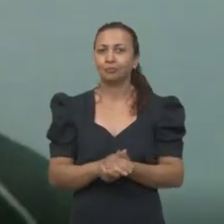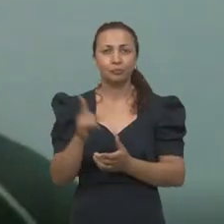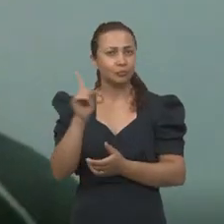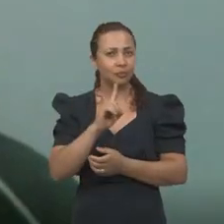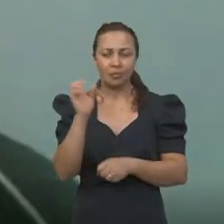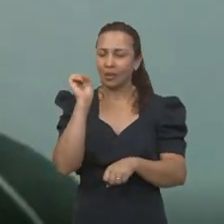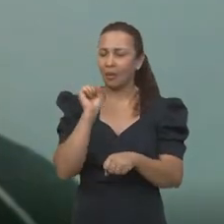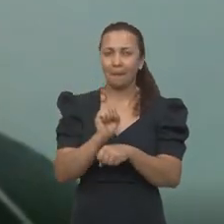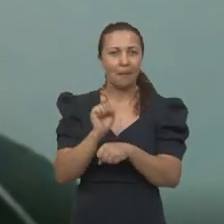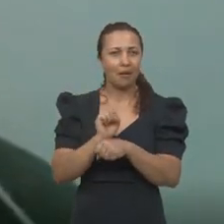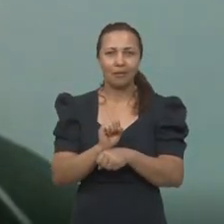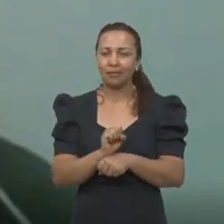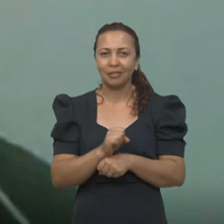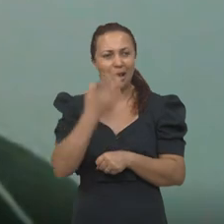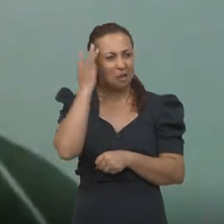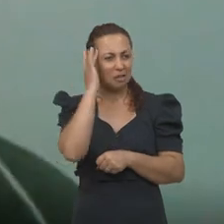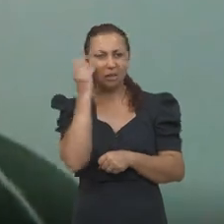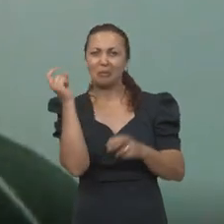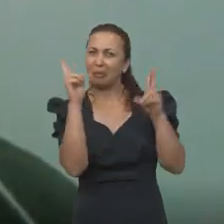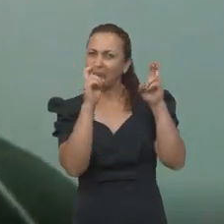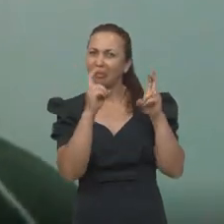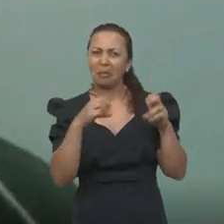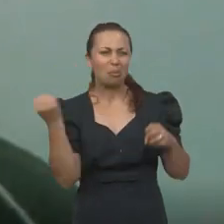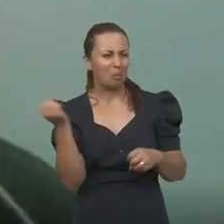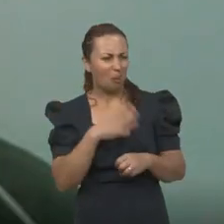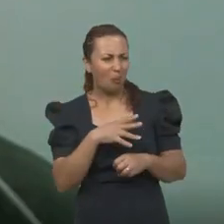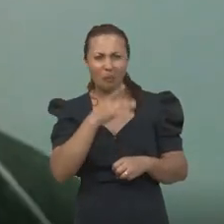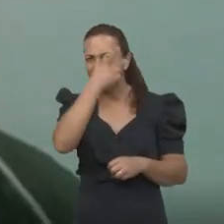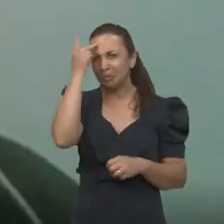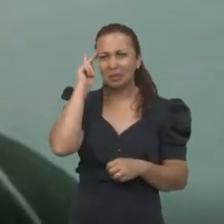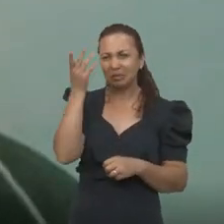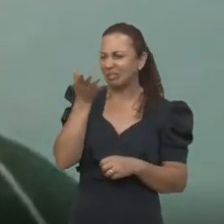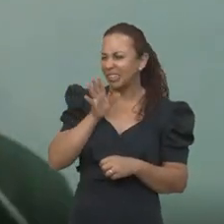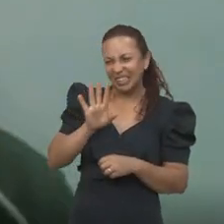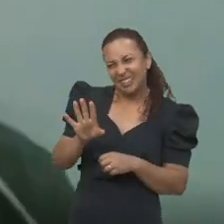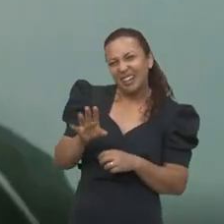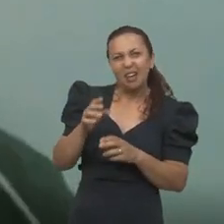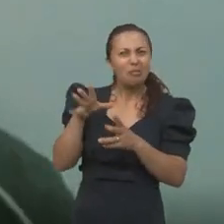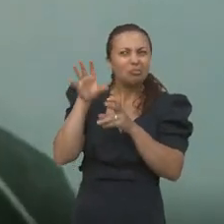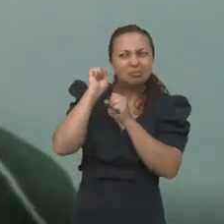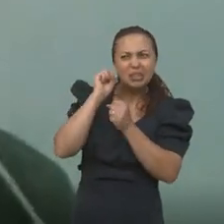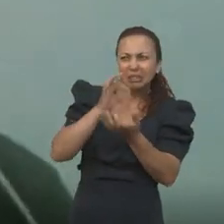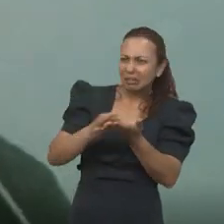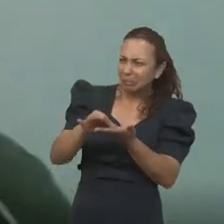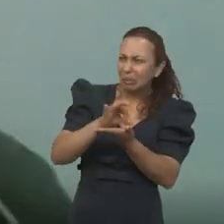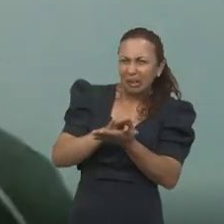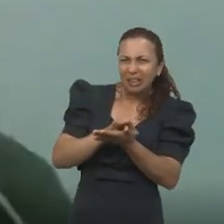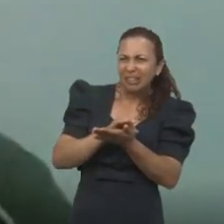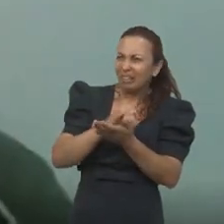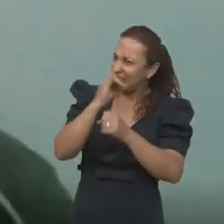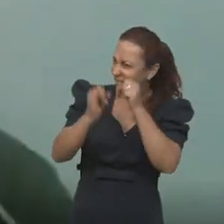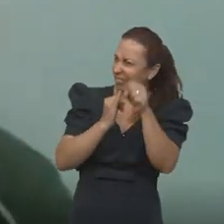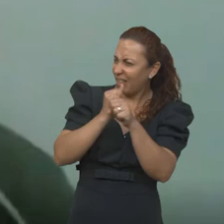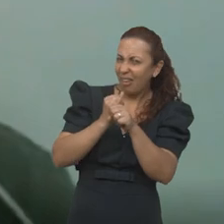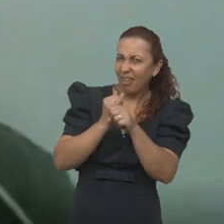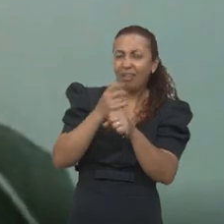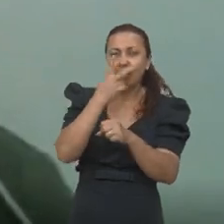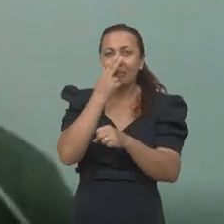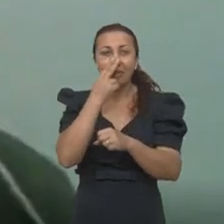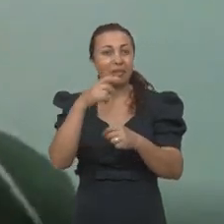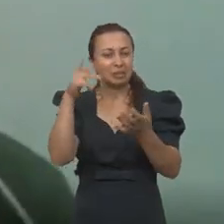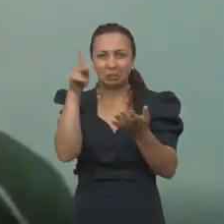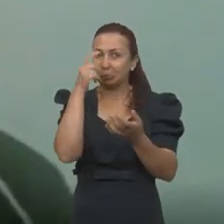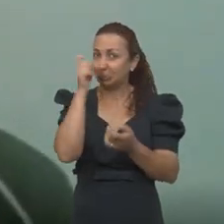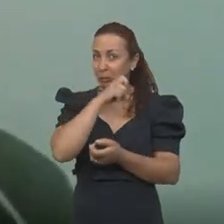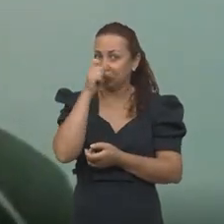Eu não esperava, até pela questão do tema, ser muito novo. Ser uma questão, assim, que muitas pessoas têm um pé atrás na hora de ouvir. Eu falo, nossa, isso aí parece